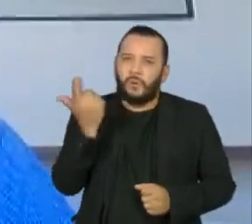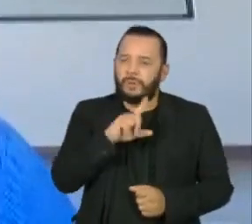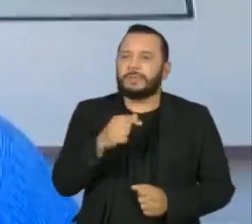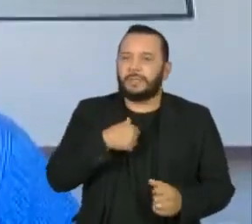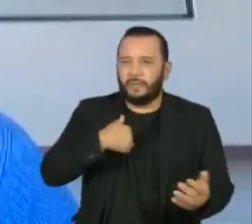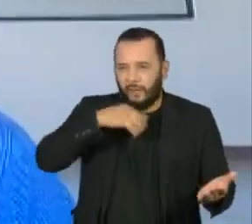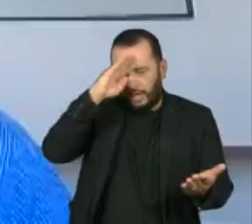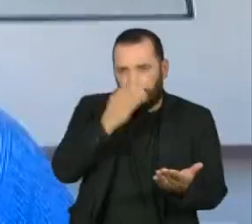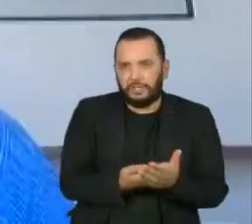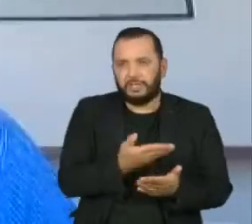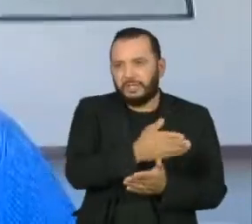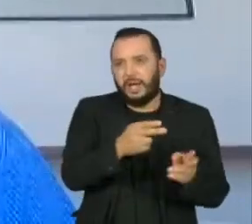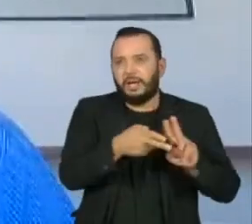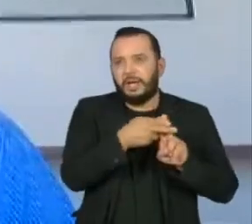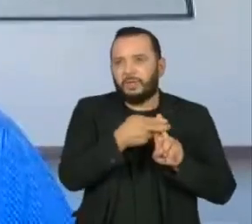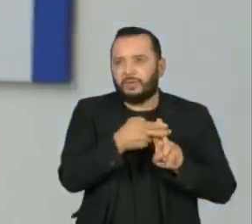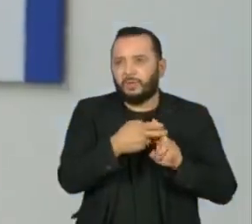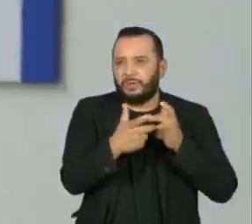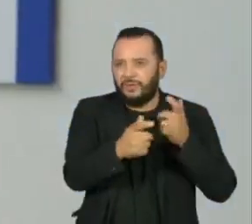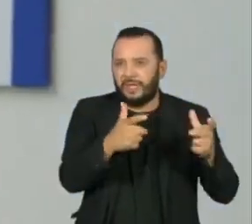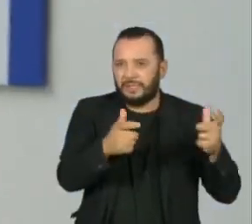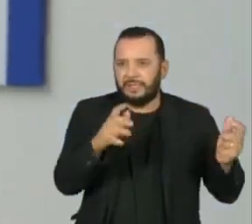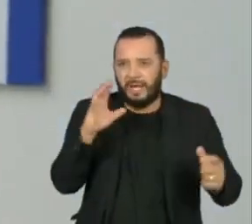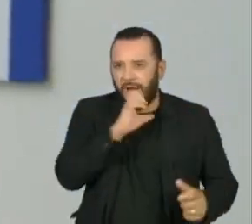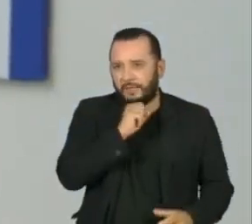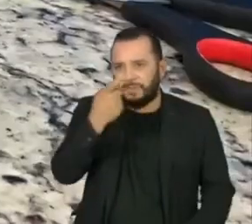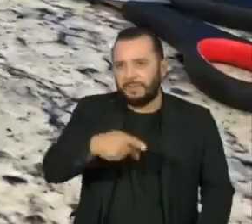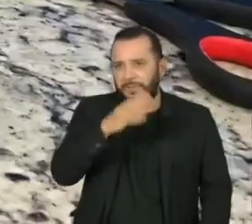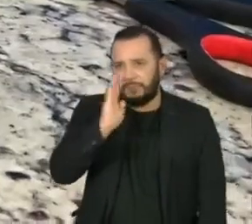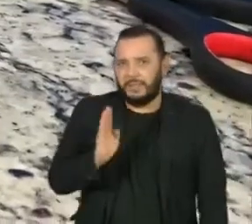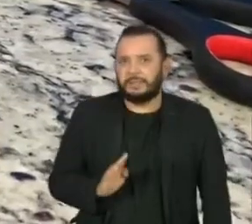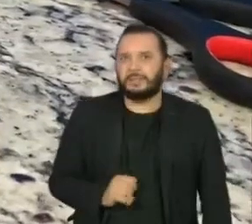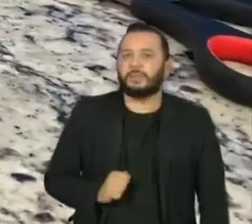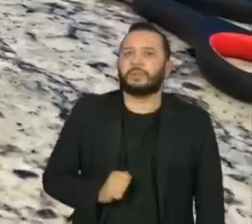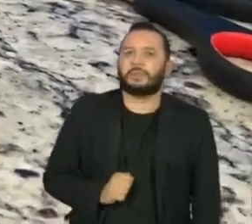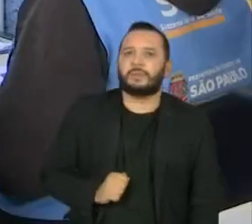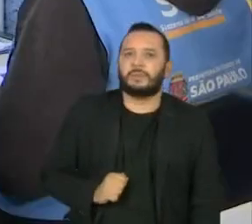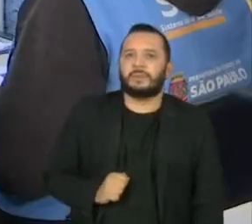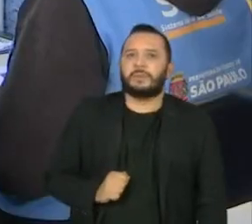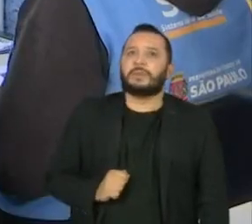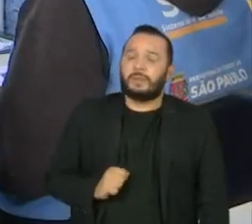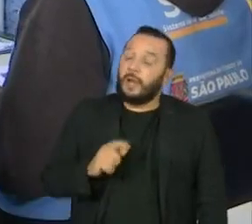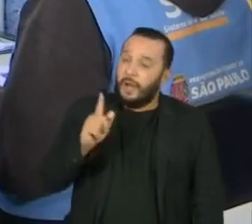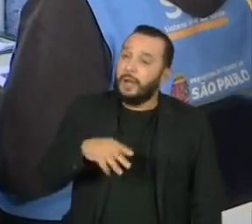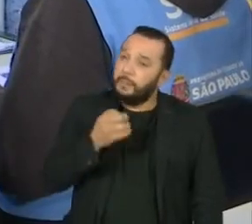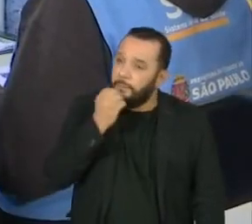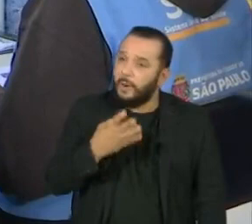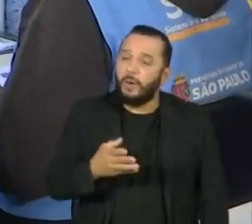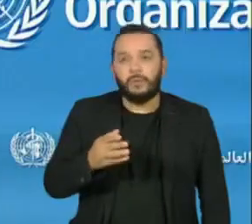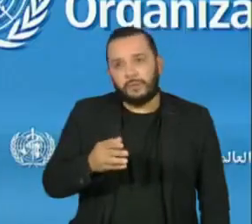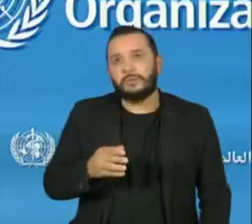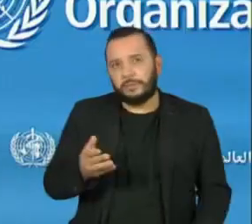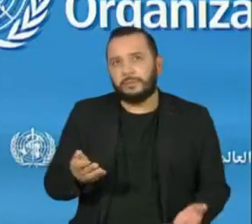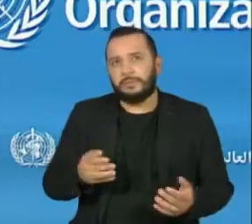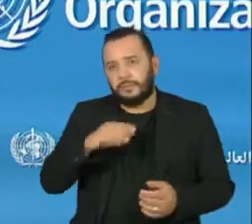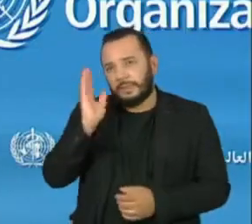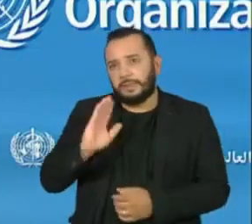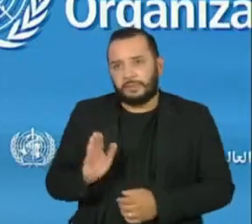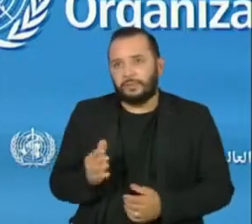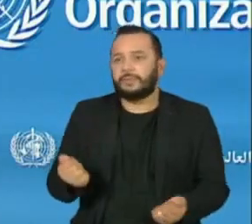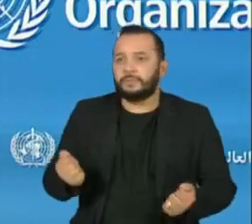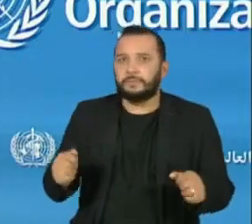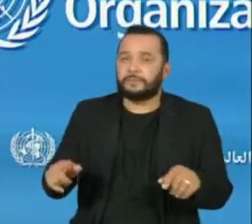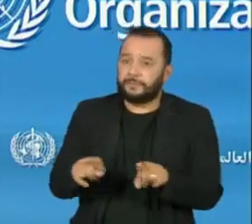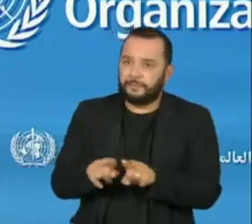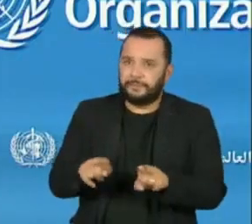credibilidade para as vacinas no nosso país, que faz inveja aos países desenvolvidos. Embora tenha